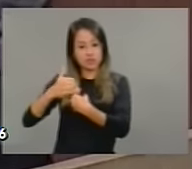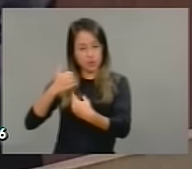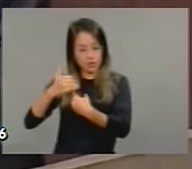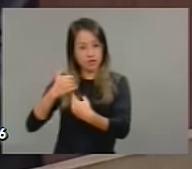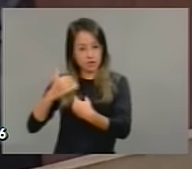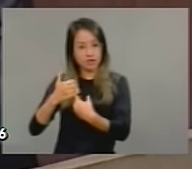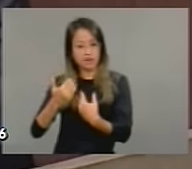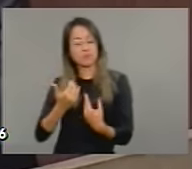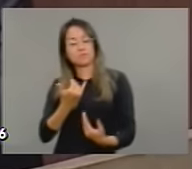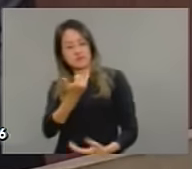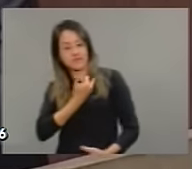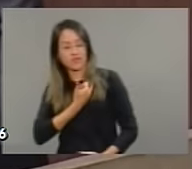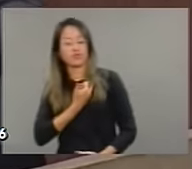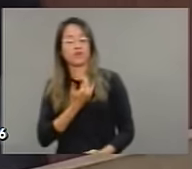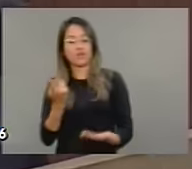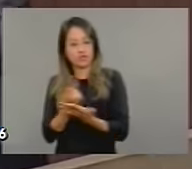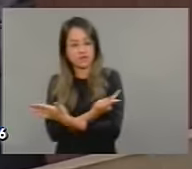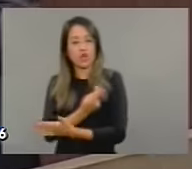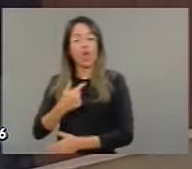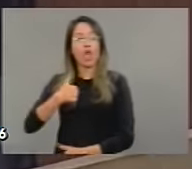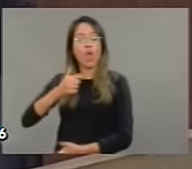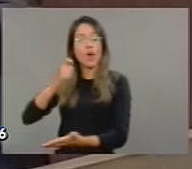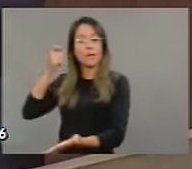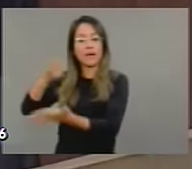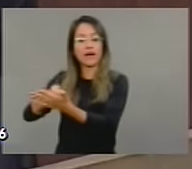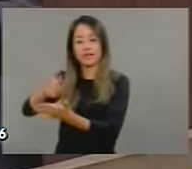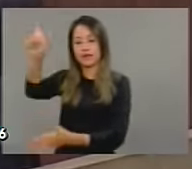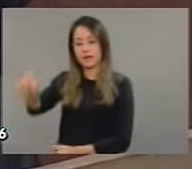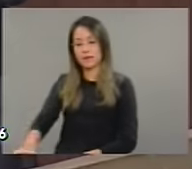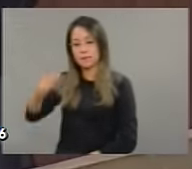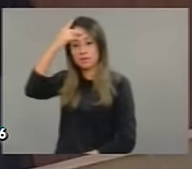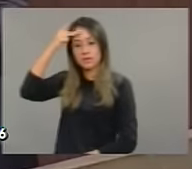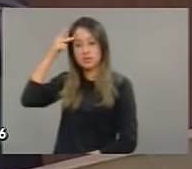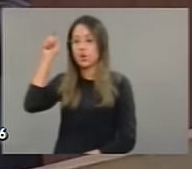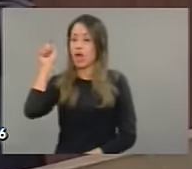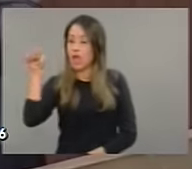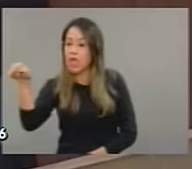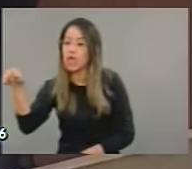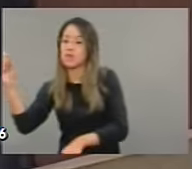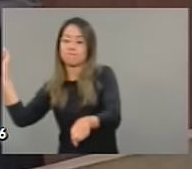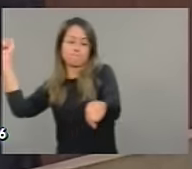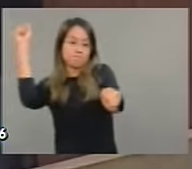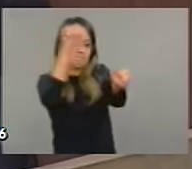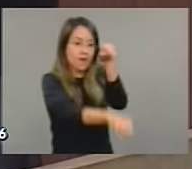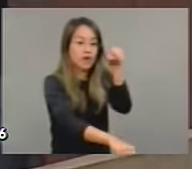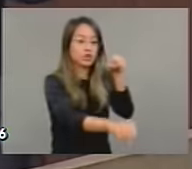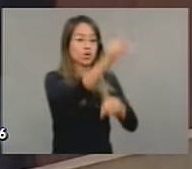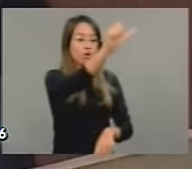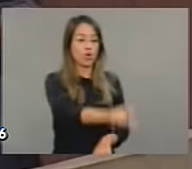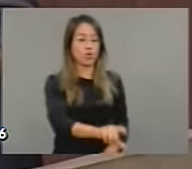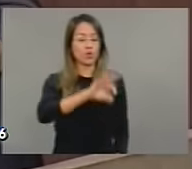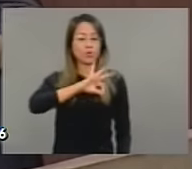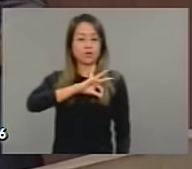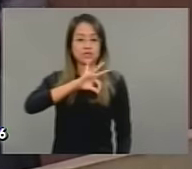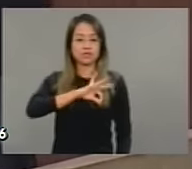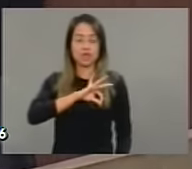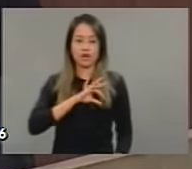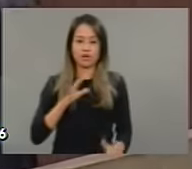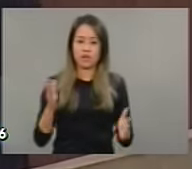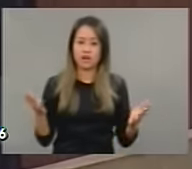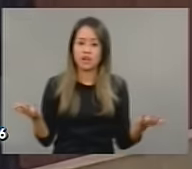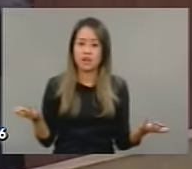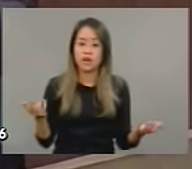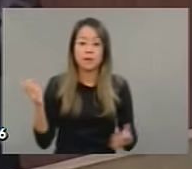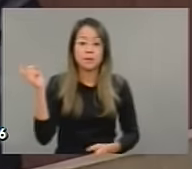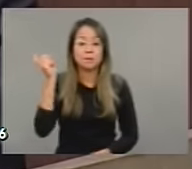de um policial militar. Isto não é verdade. Isto é mentira. Deputado,